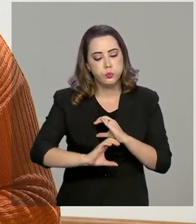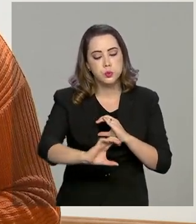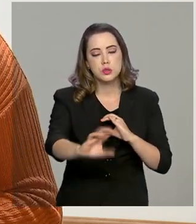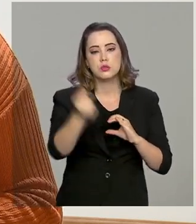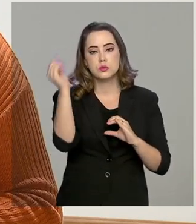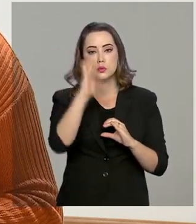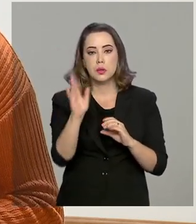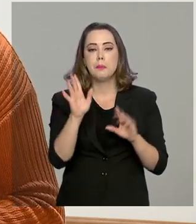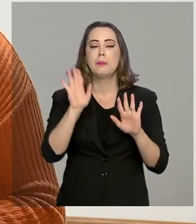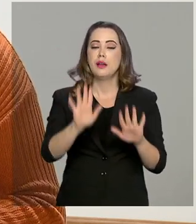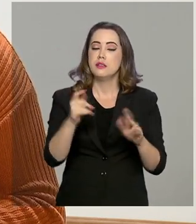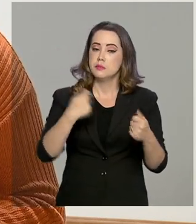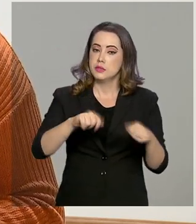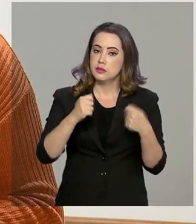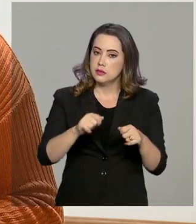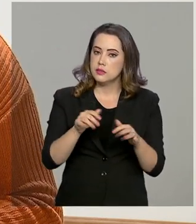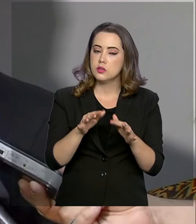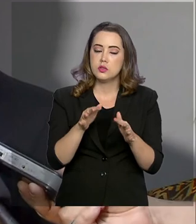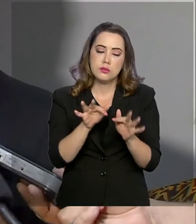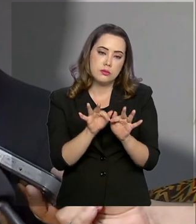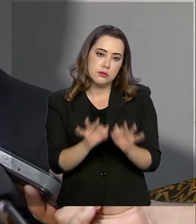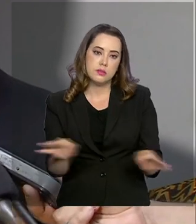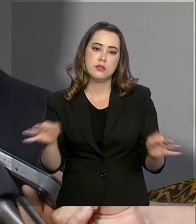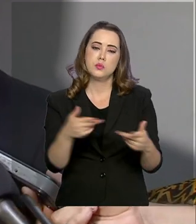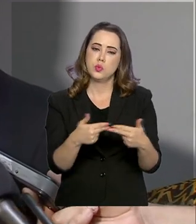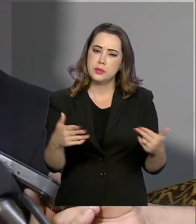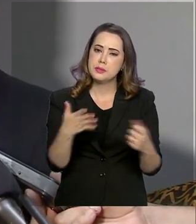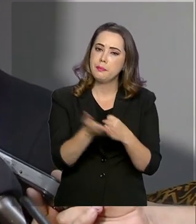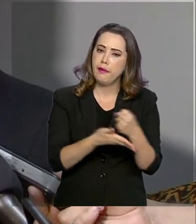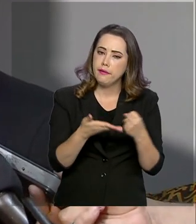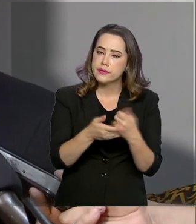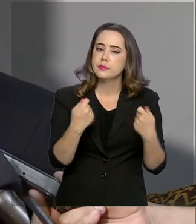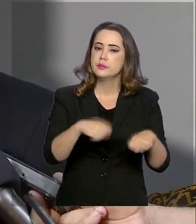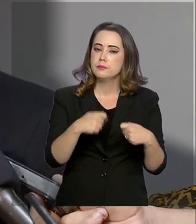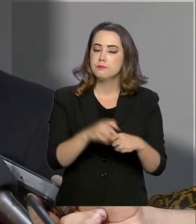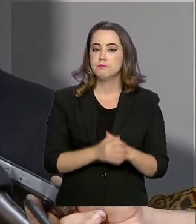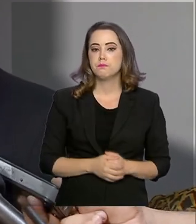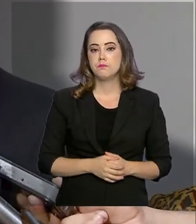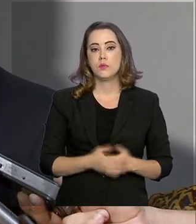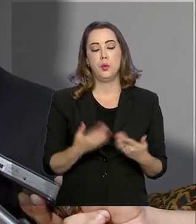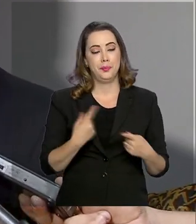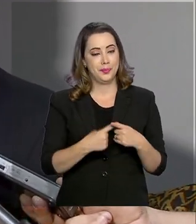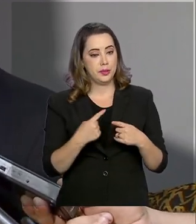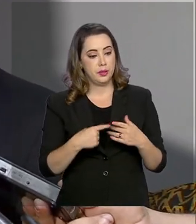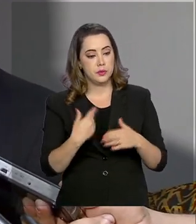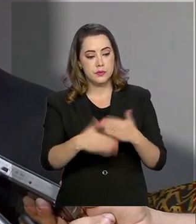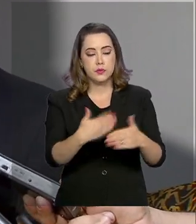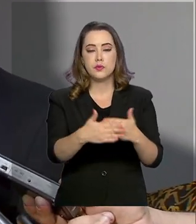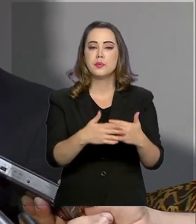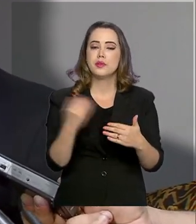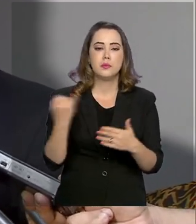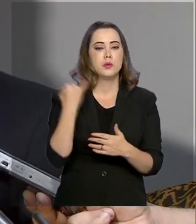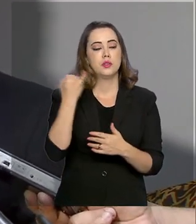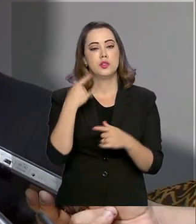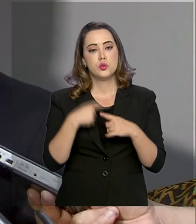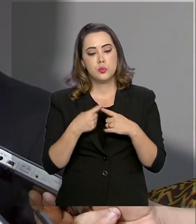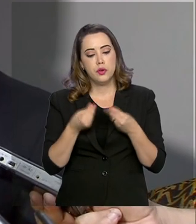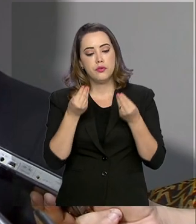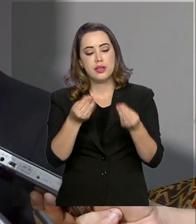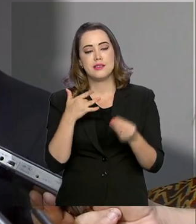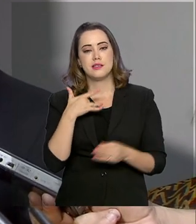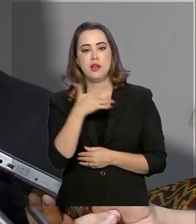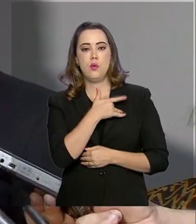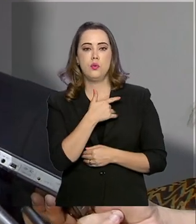nas regiões mais pobres do país. Para o desenvolvimento regional, o saneamento é essencial, porque com ele traz saúde, a gente cuida dos